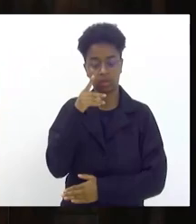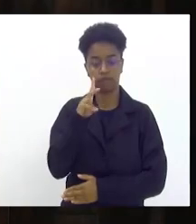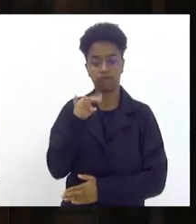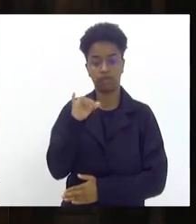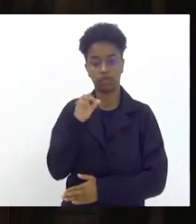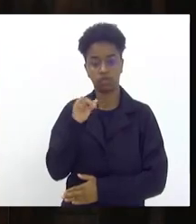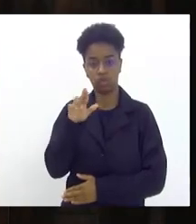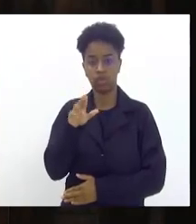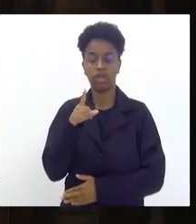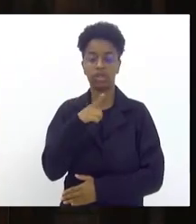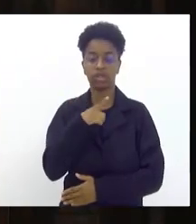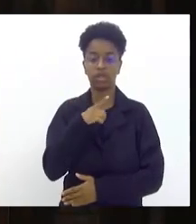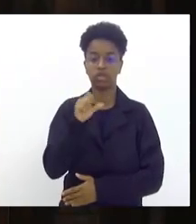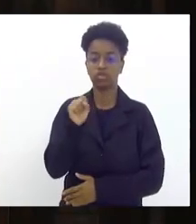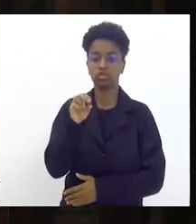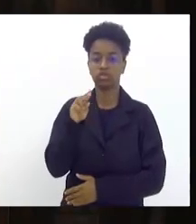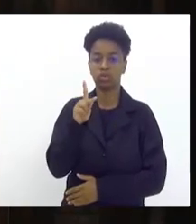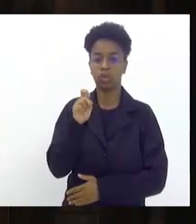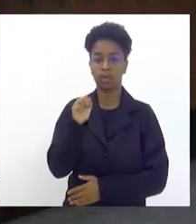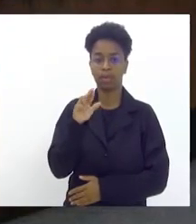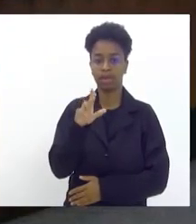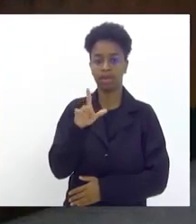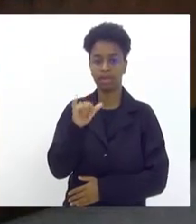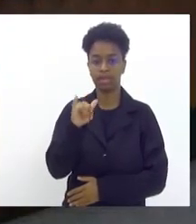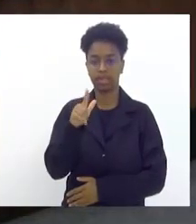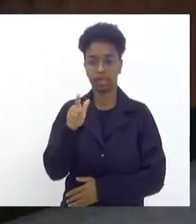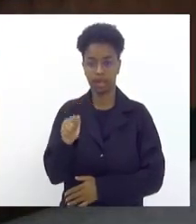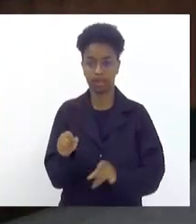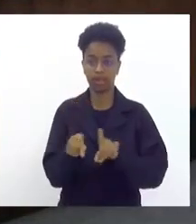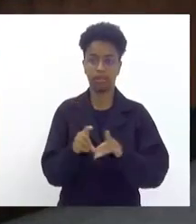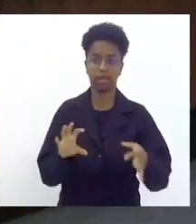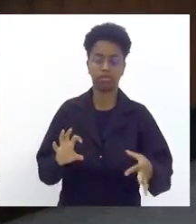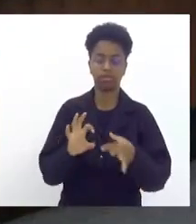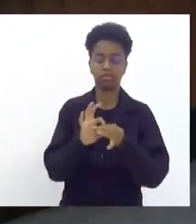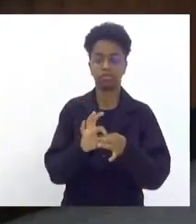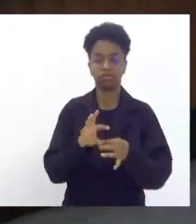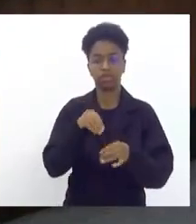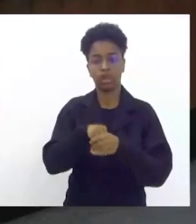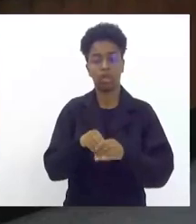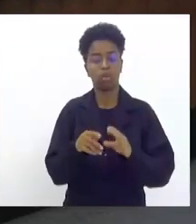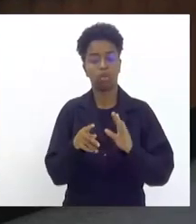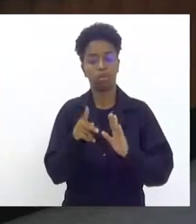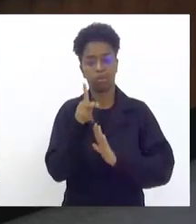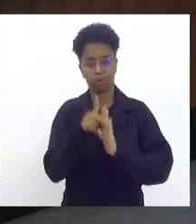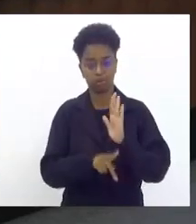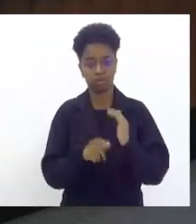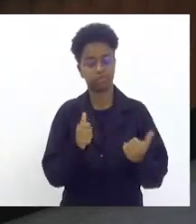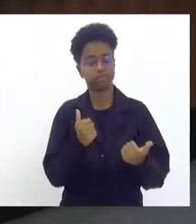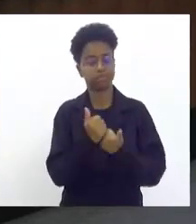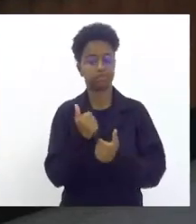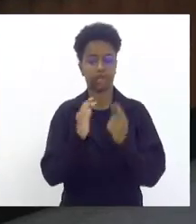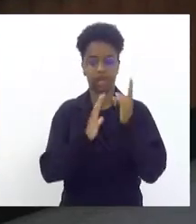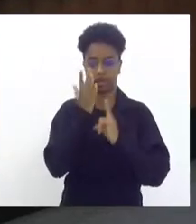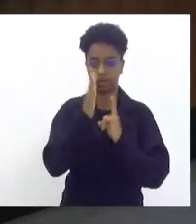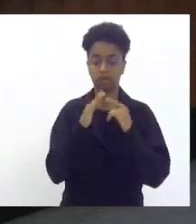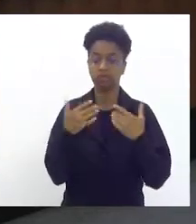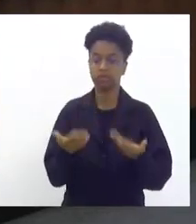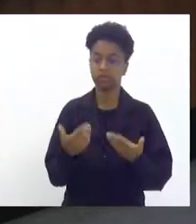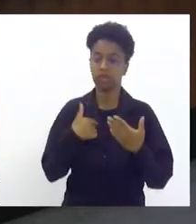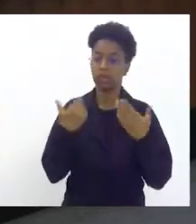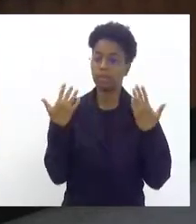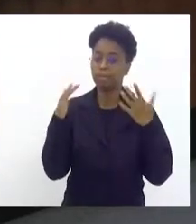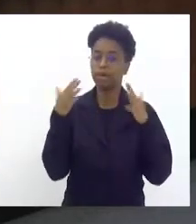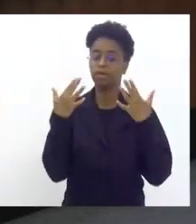a Superliga também nesse projeto de subsídio do Carnaval então eu quero parabenizar